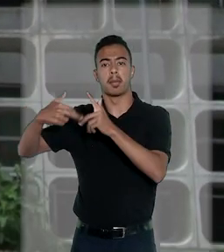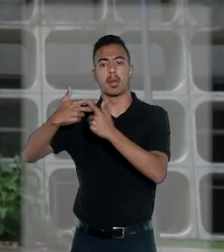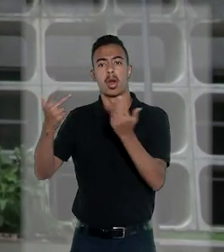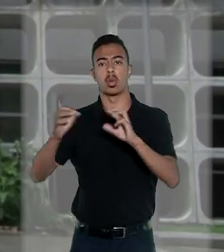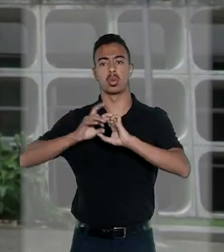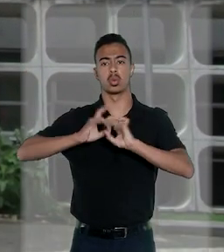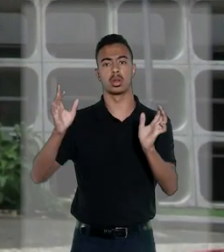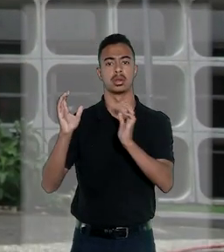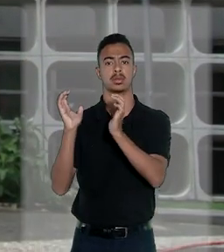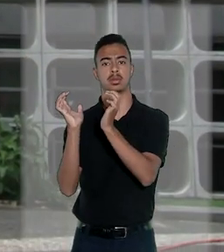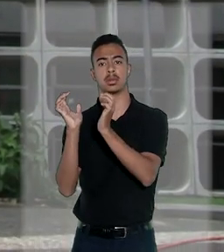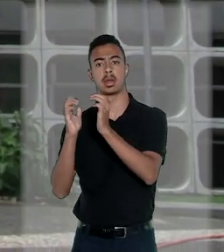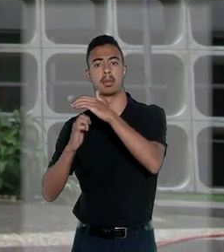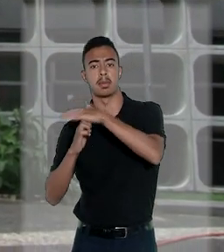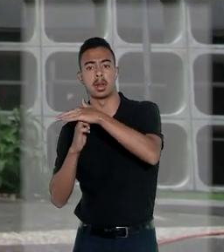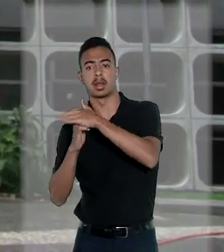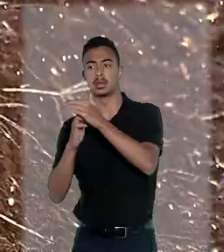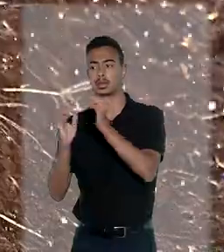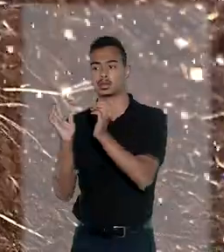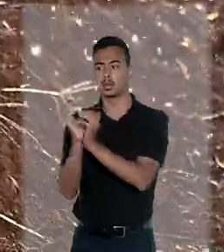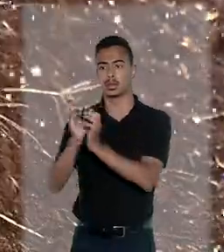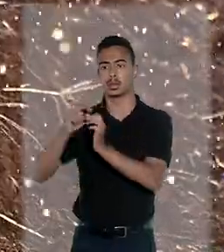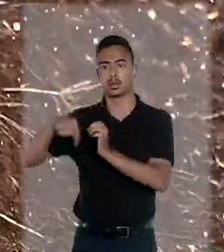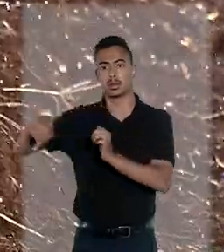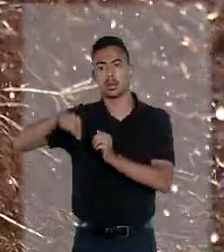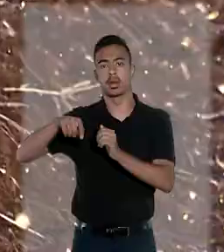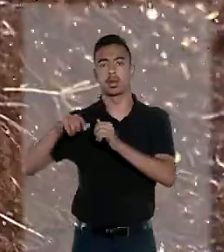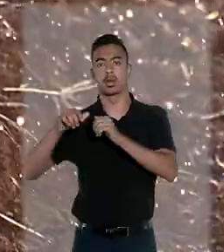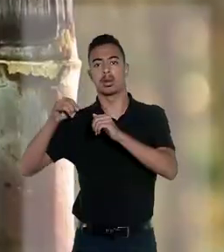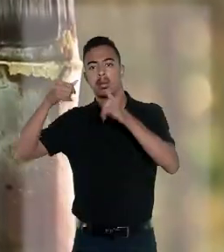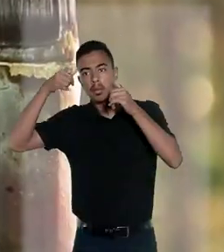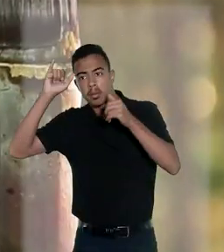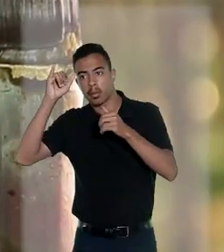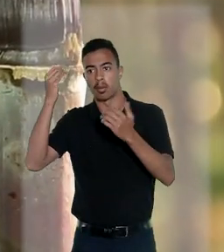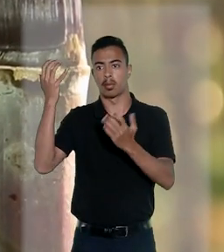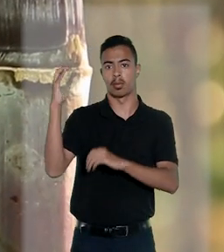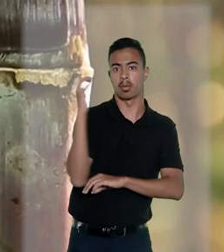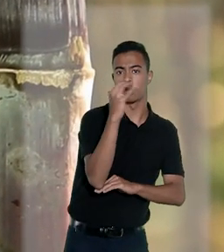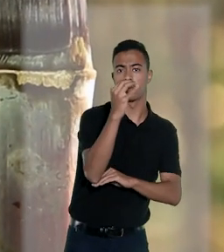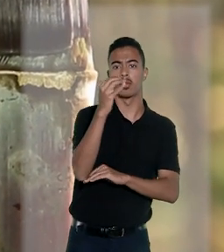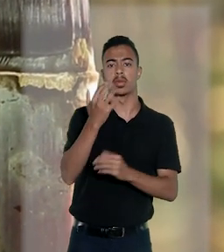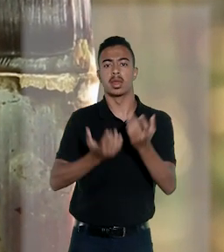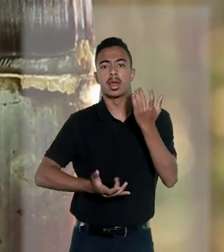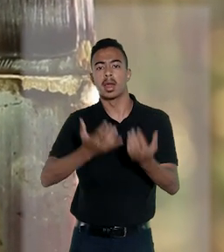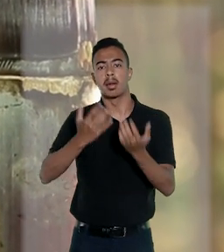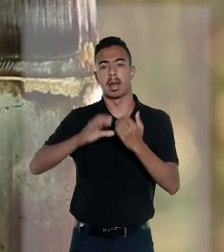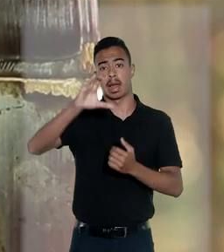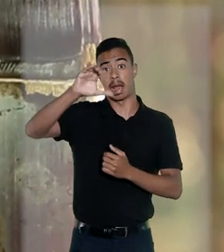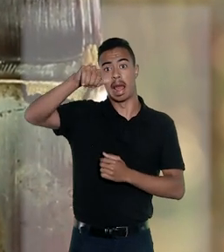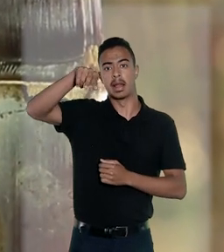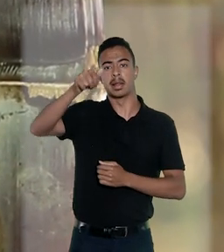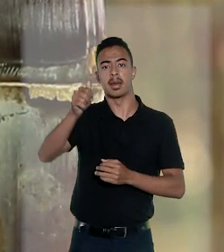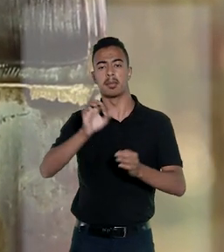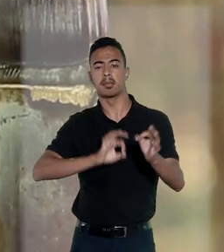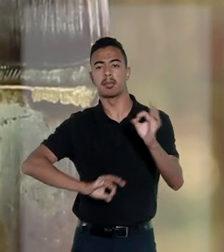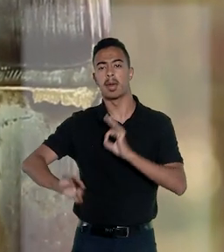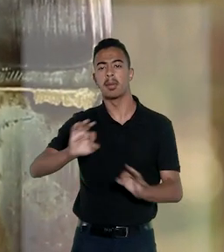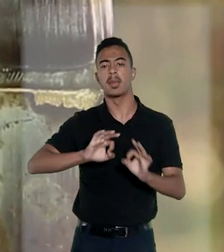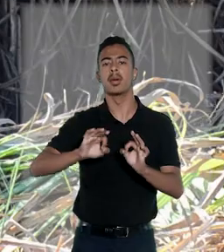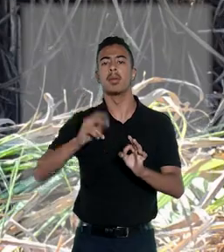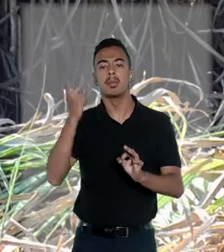a autorização dada a empresas do setor agroindustrial para se valerem da queima da palha da cana como ato